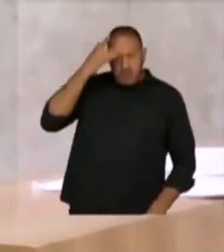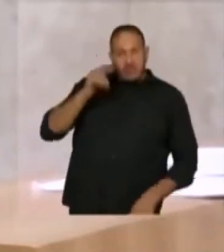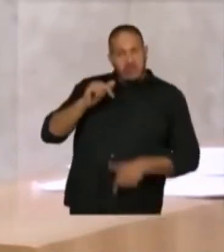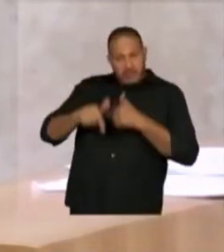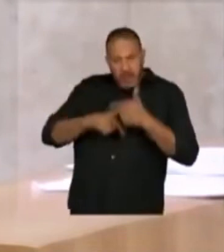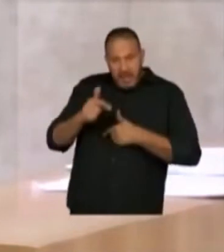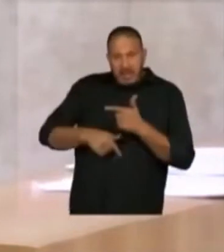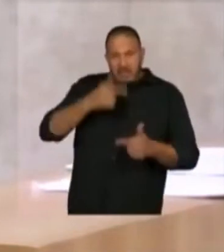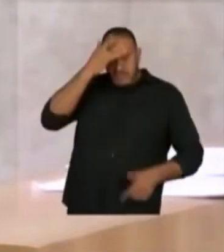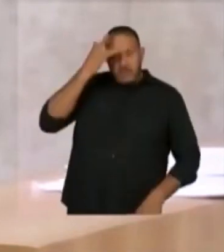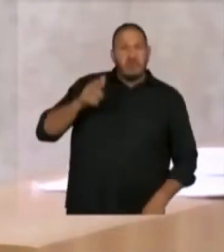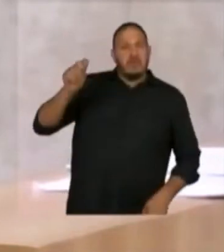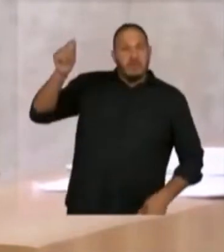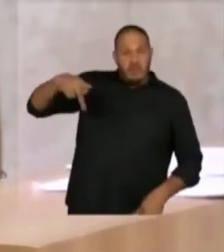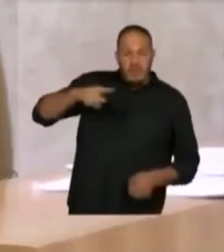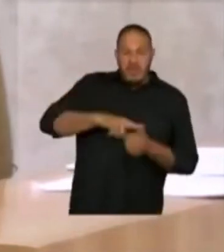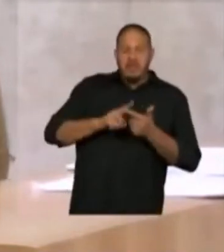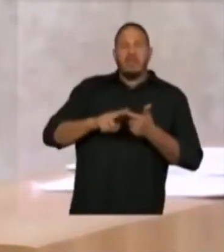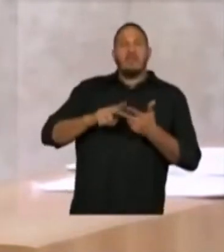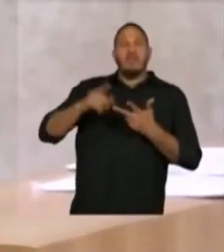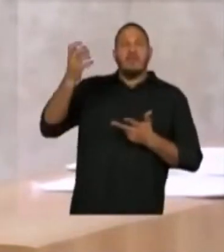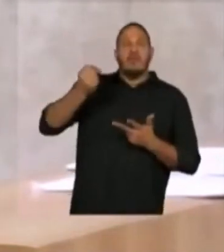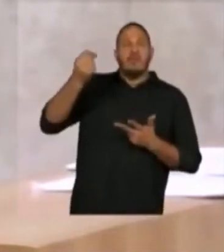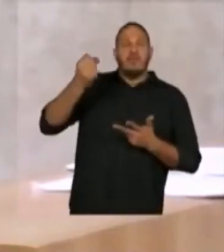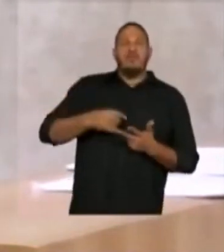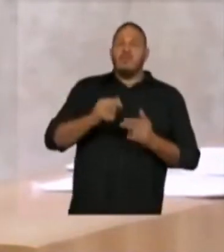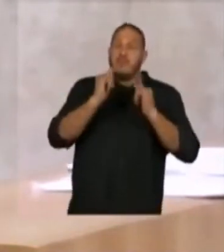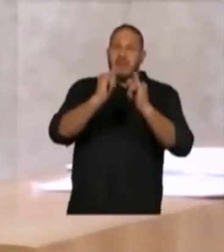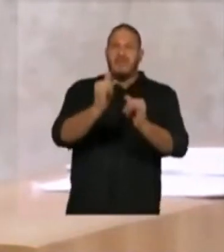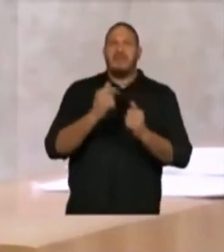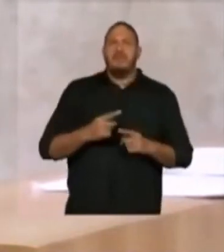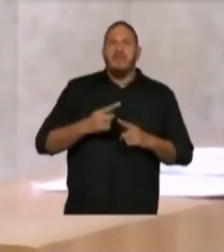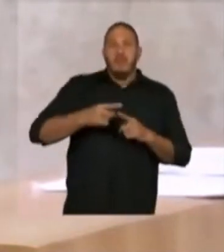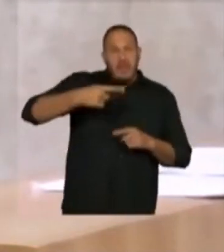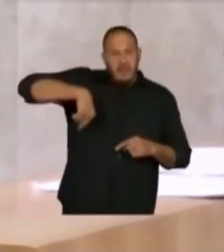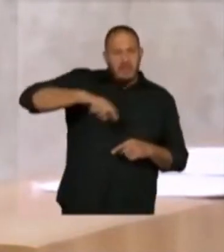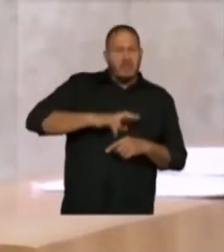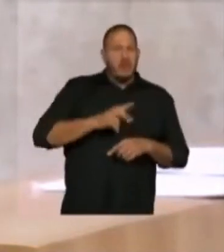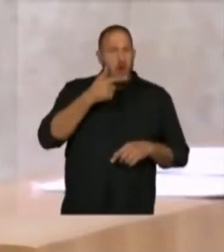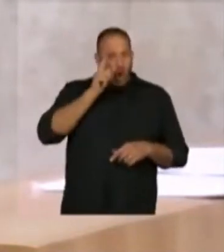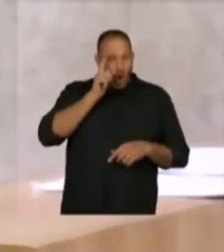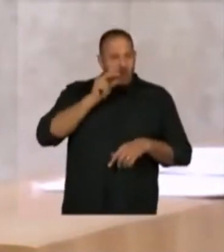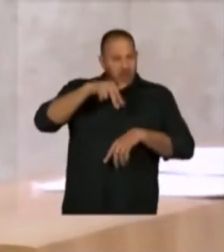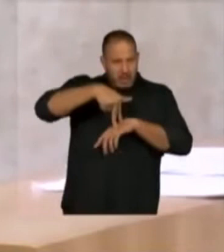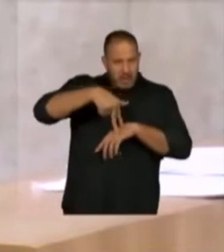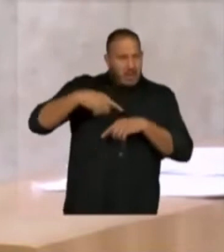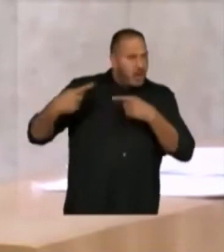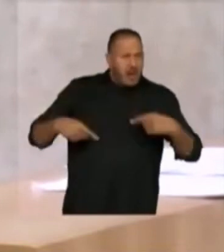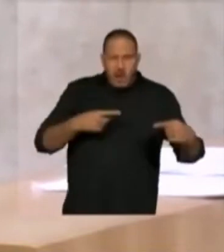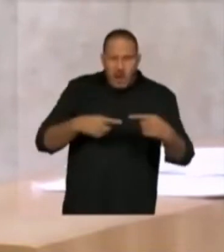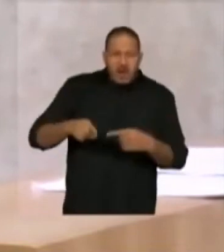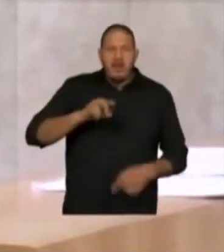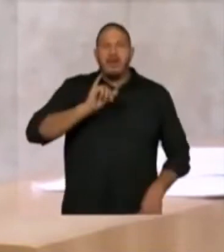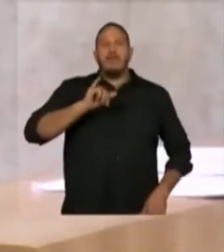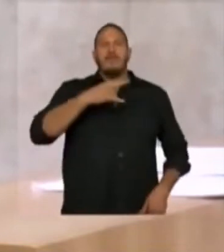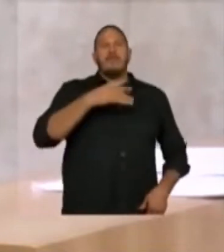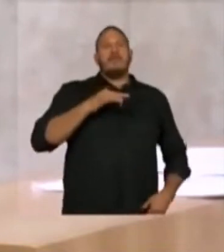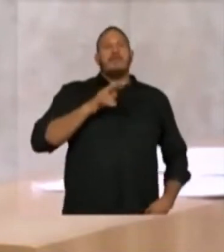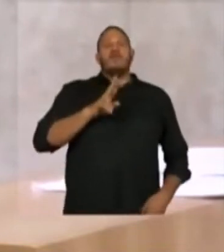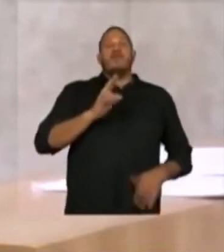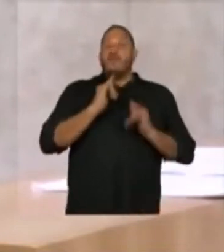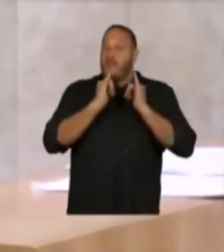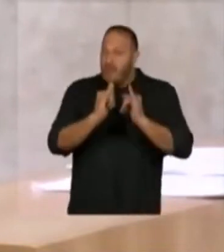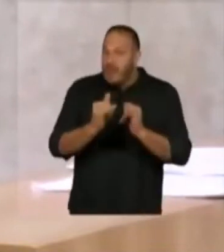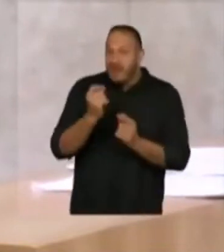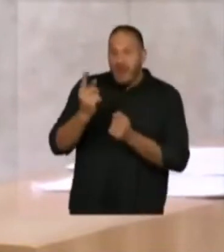para pensionistas e para aposentados. Eu queria falar um pouco sobre isso, porque quando a gente estava ontem na discussão do IPTU, foi dito